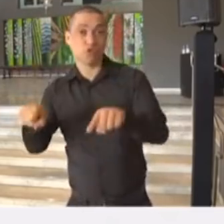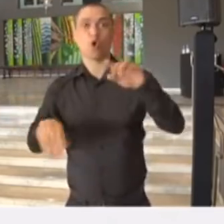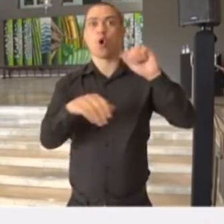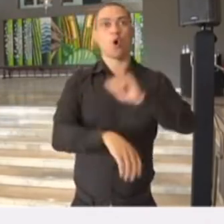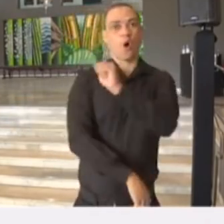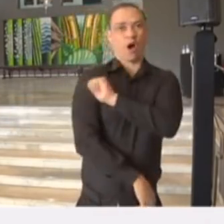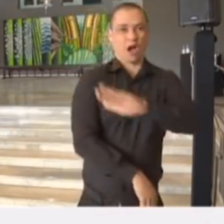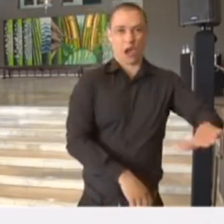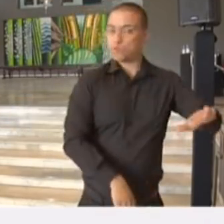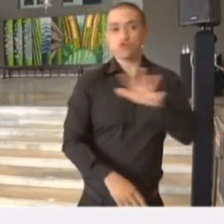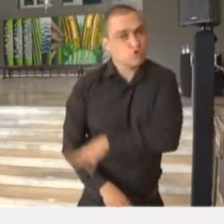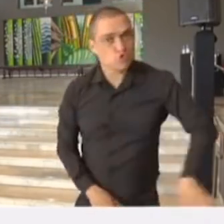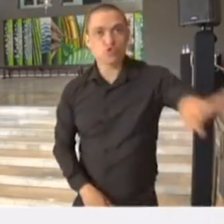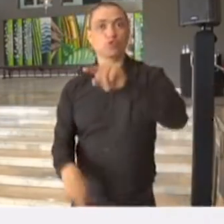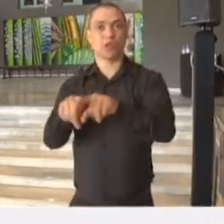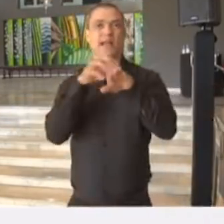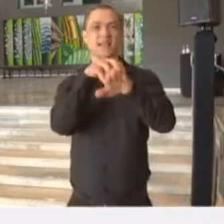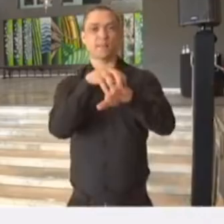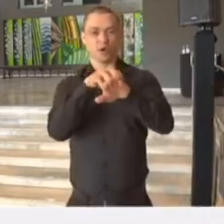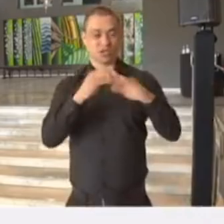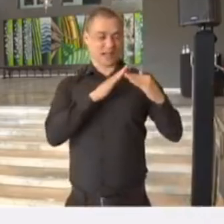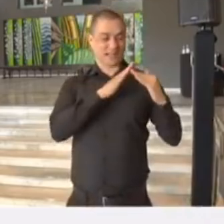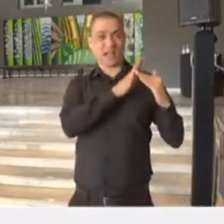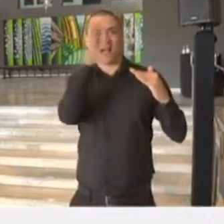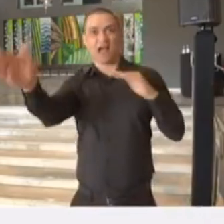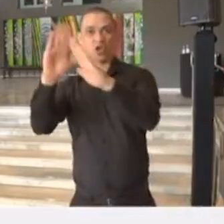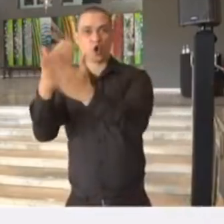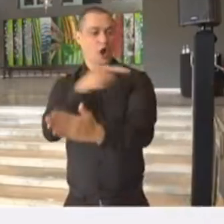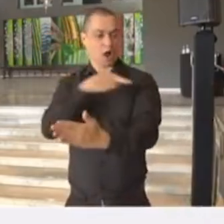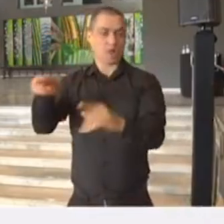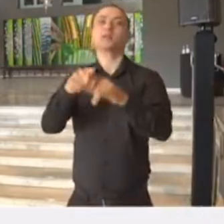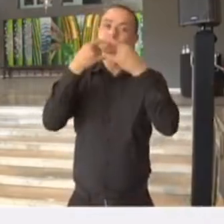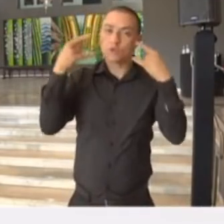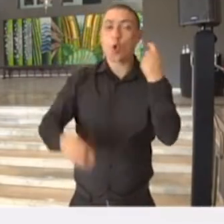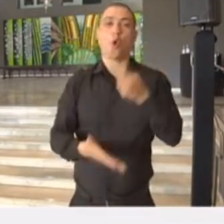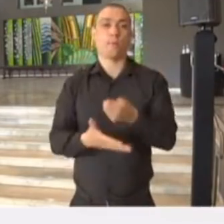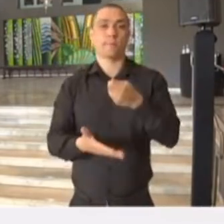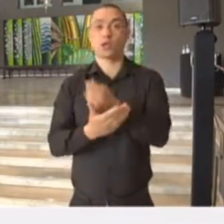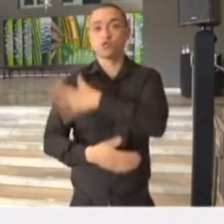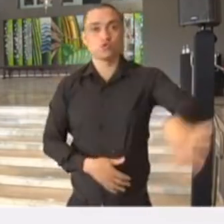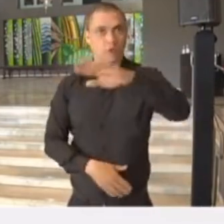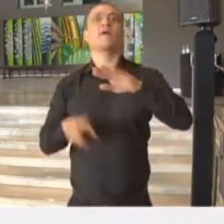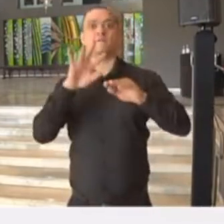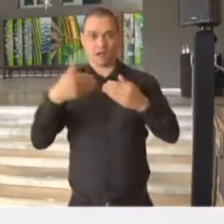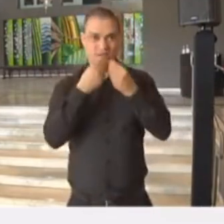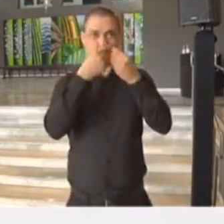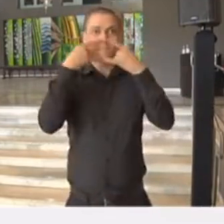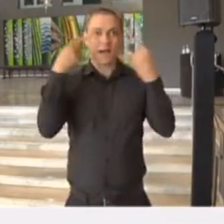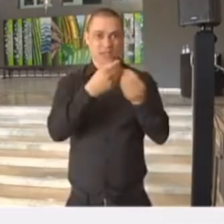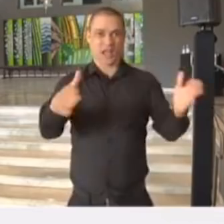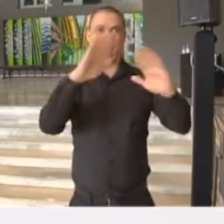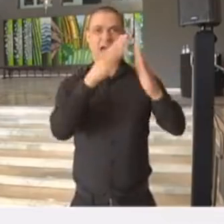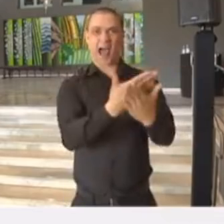Também no transporte escolar, em todo o percurso de casa até a instituição. Isso é importante, nós vamos ter a distribuição de máscaras para os nossos